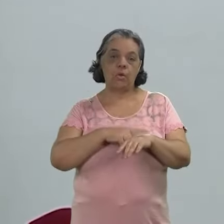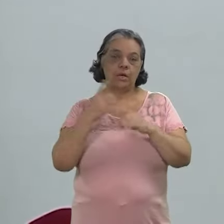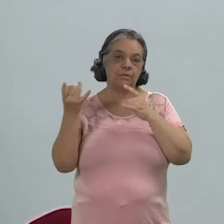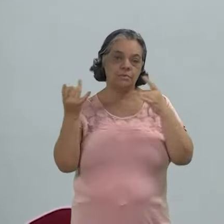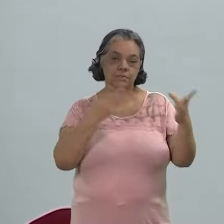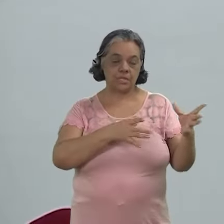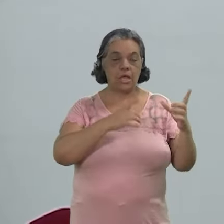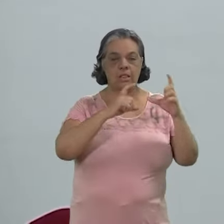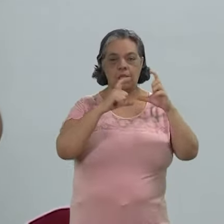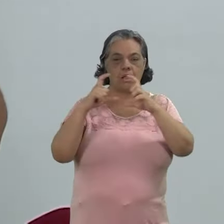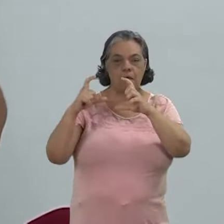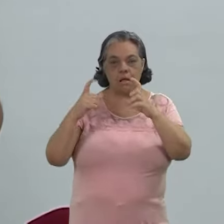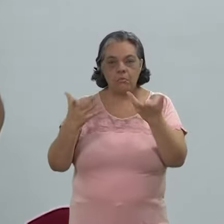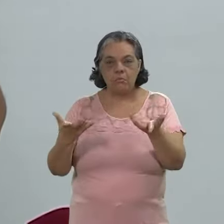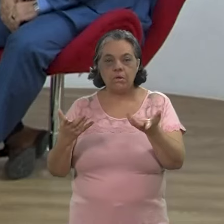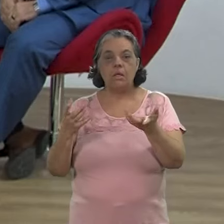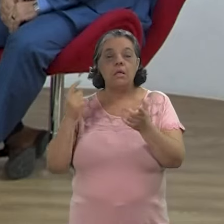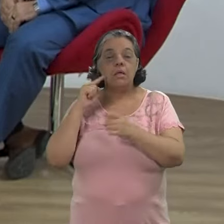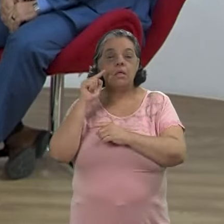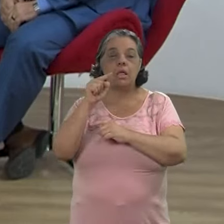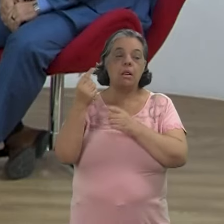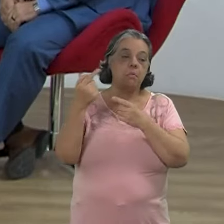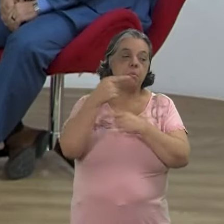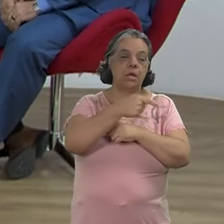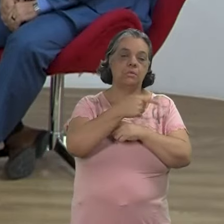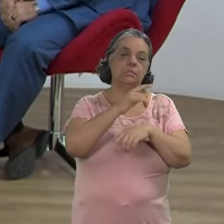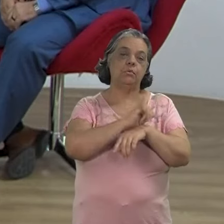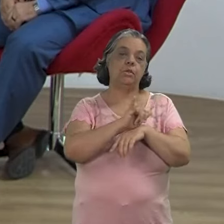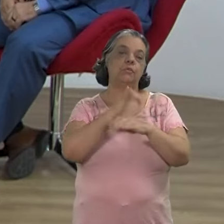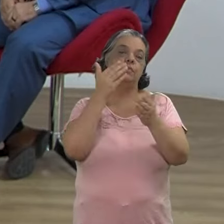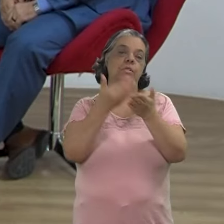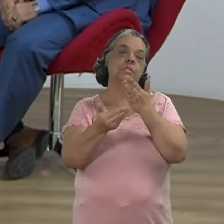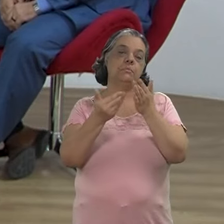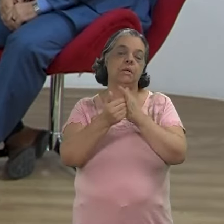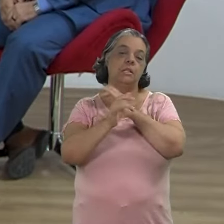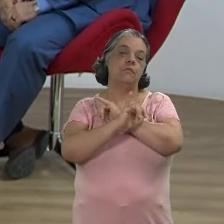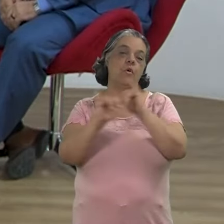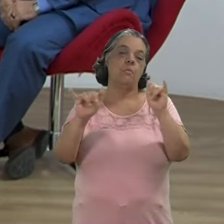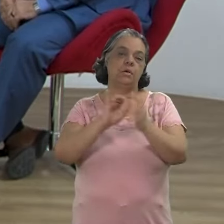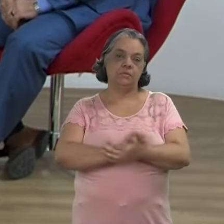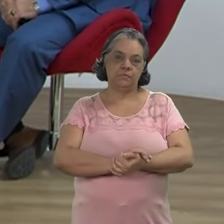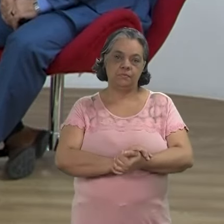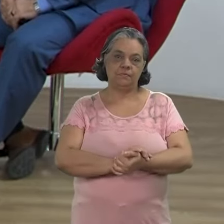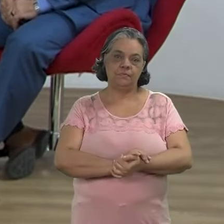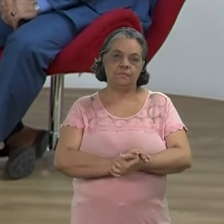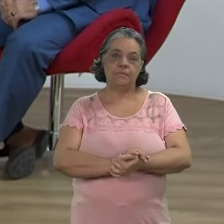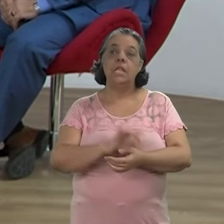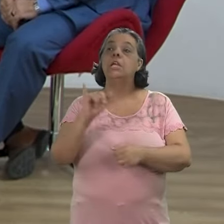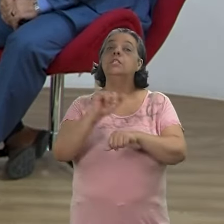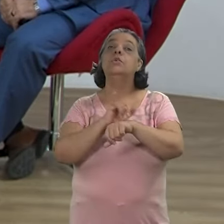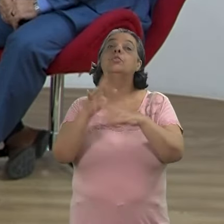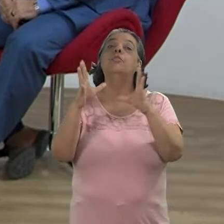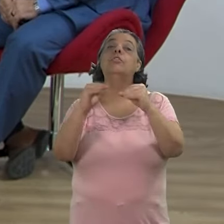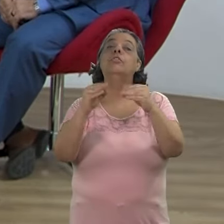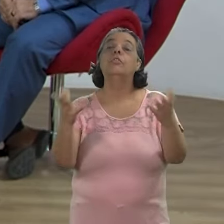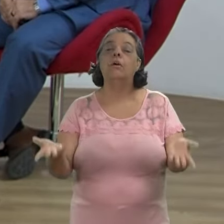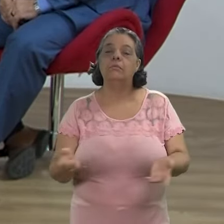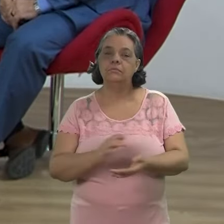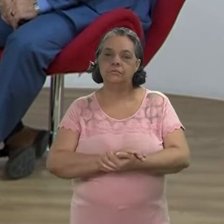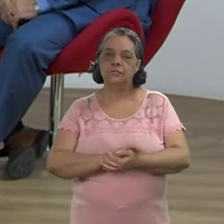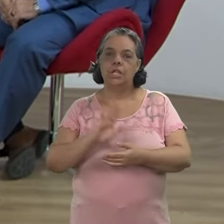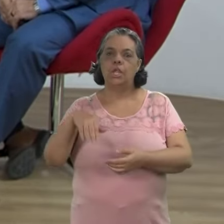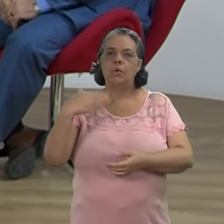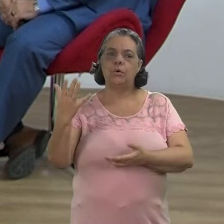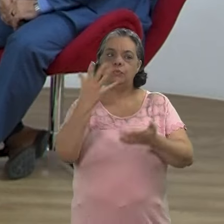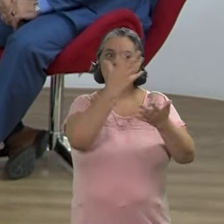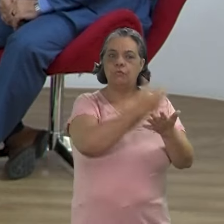sai da sua câmera e passa para o YouTube você perde um pouquinho de informação. E se o YouTube fechar? E se o YouTube fechar?